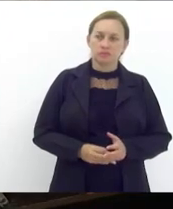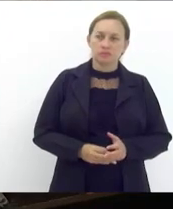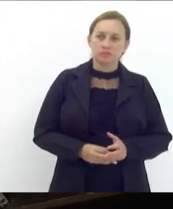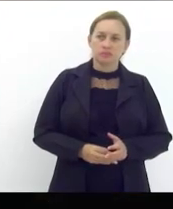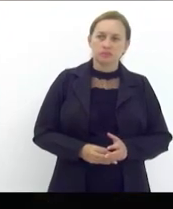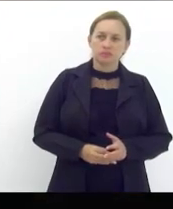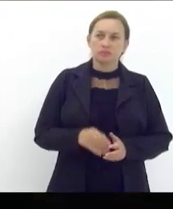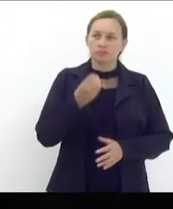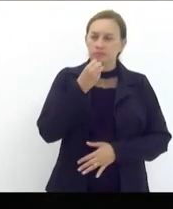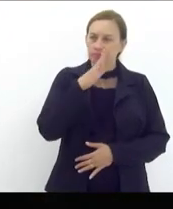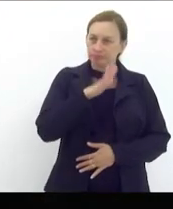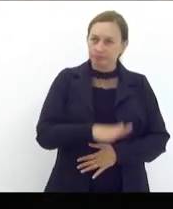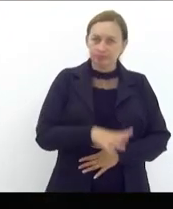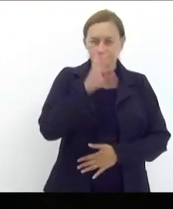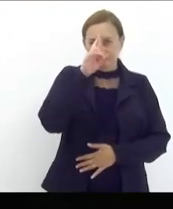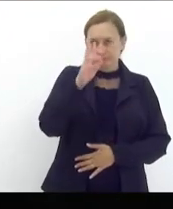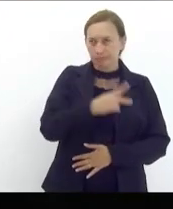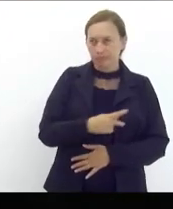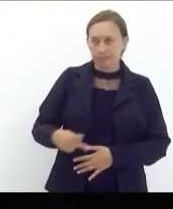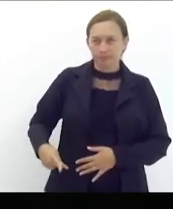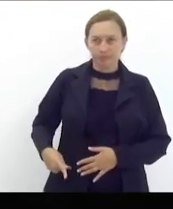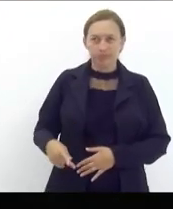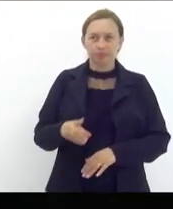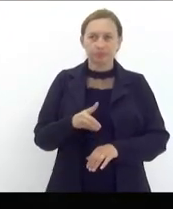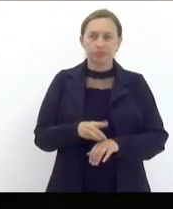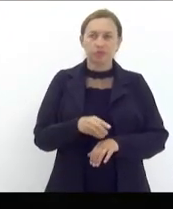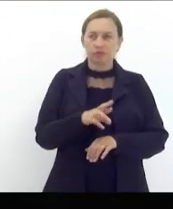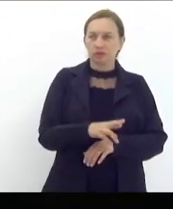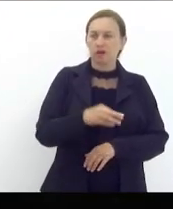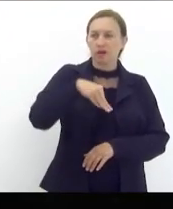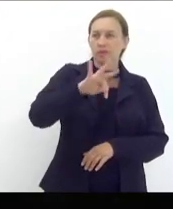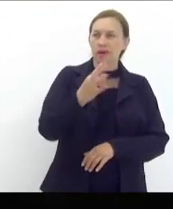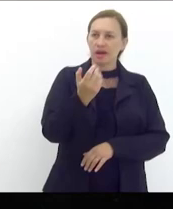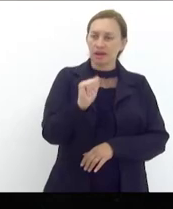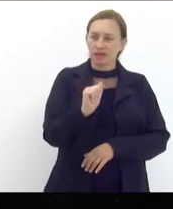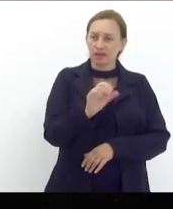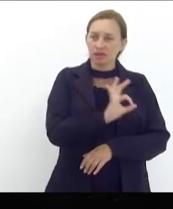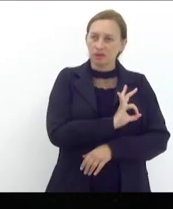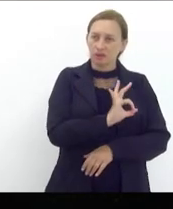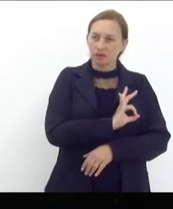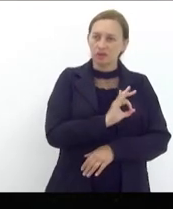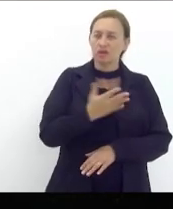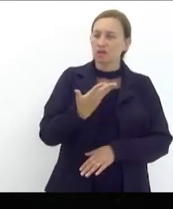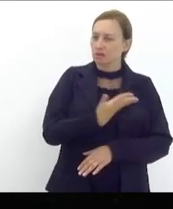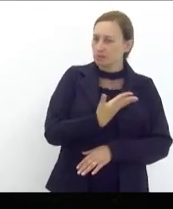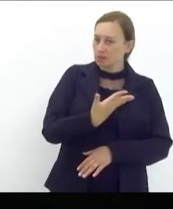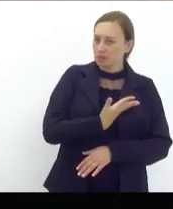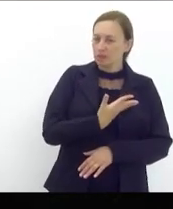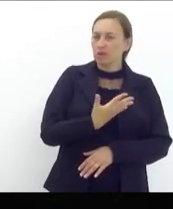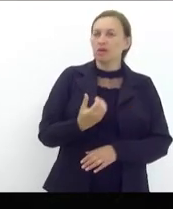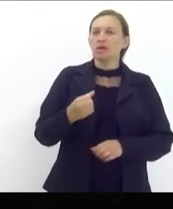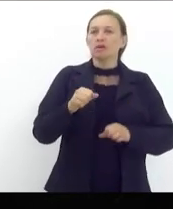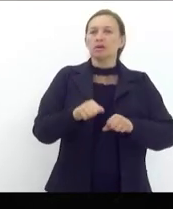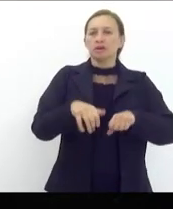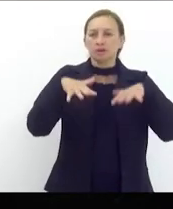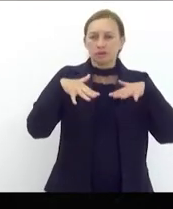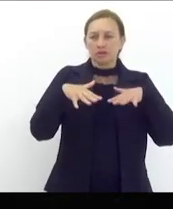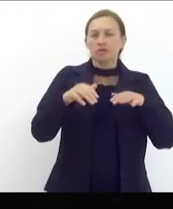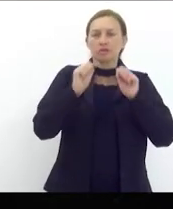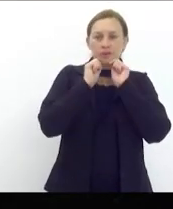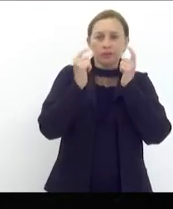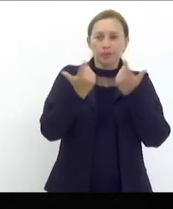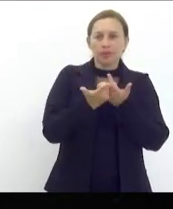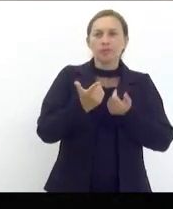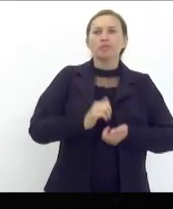Boa tarde presidente doutora Marta Rocha boa tarde aos demais colegas parlamentares que ainda se encontram aqui no plenário da assembleia